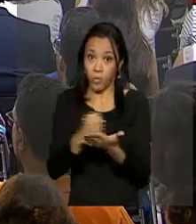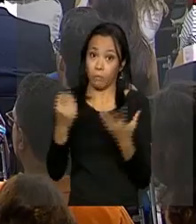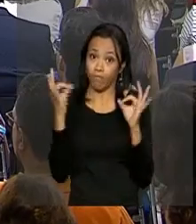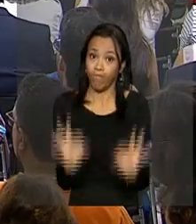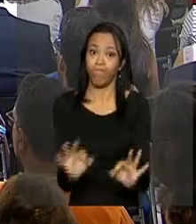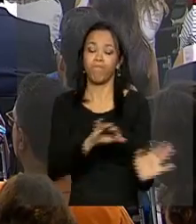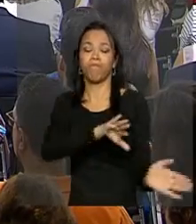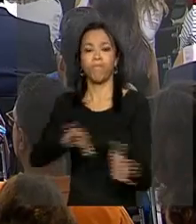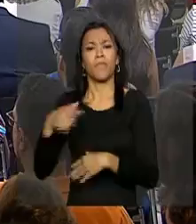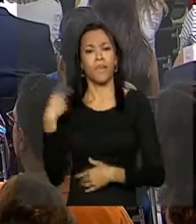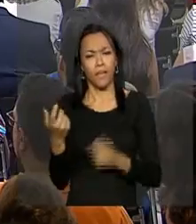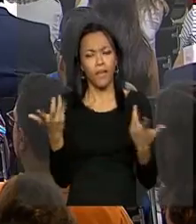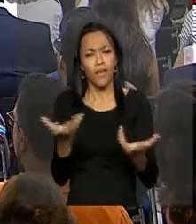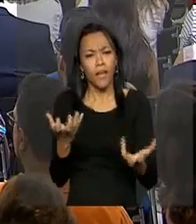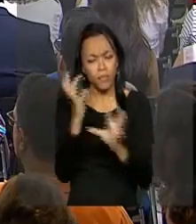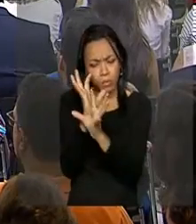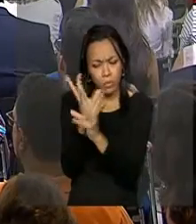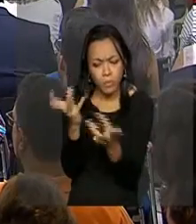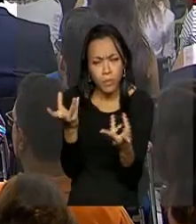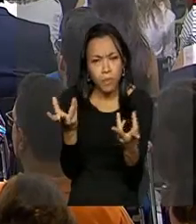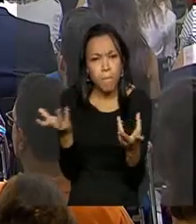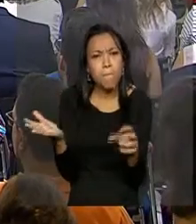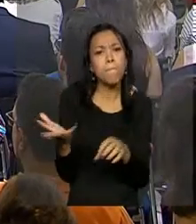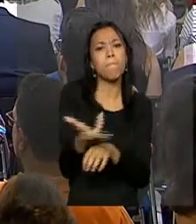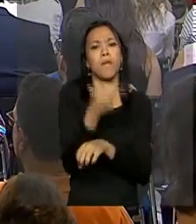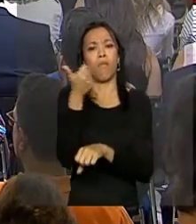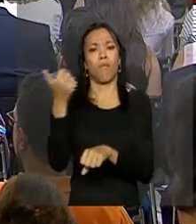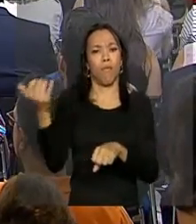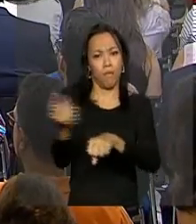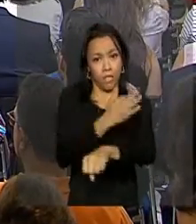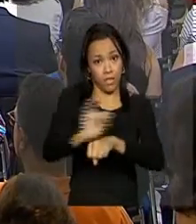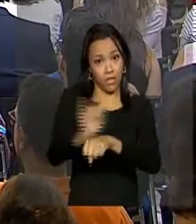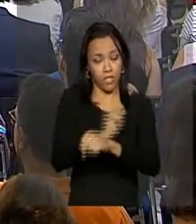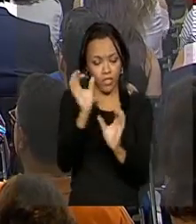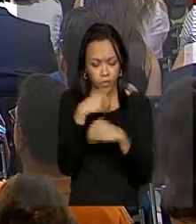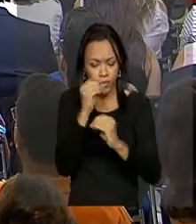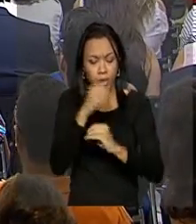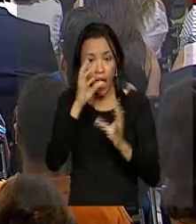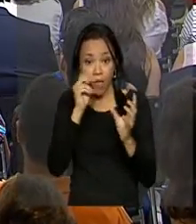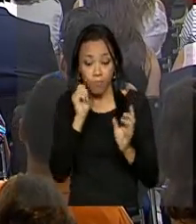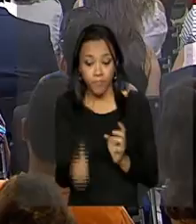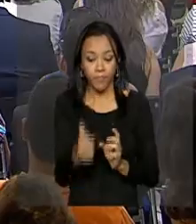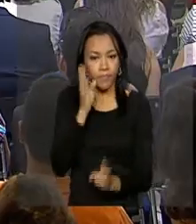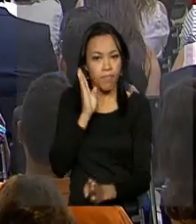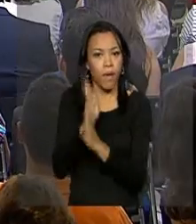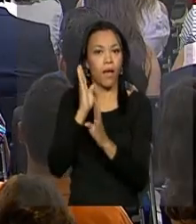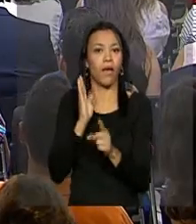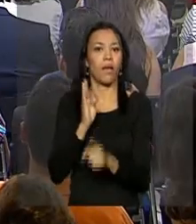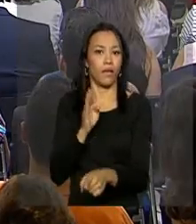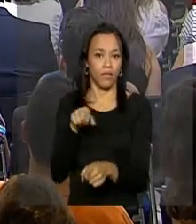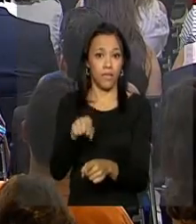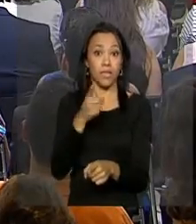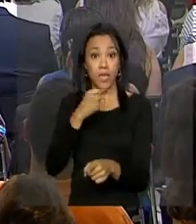aprimorar os testes para diagnóstico, tornando mais rápida a identificação do